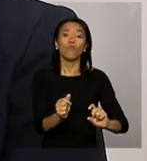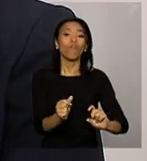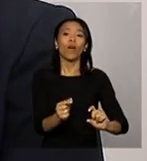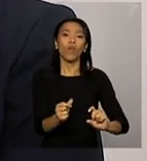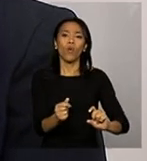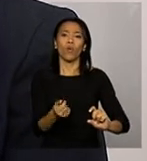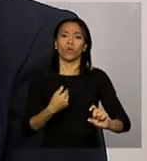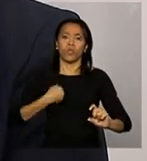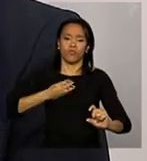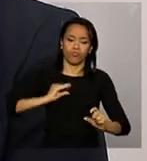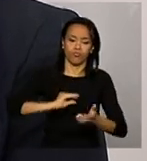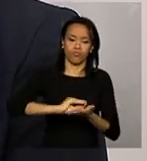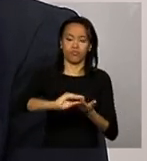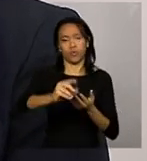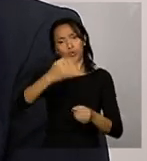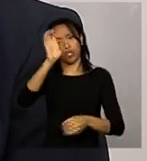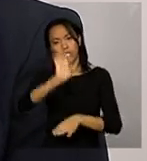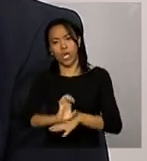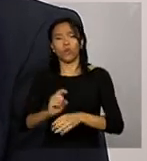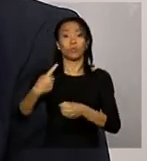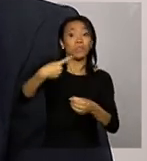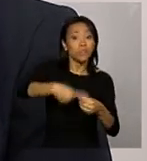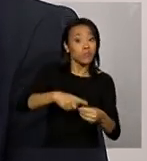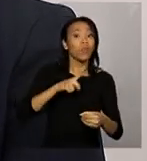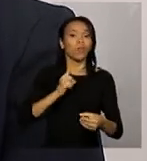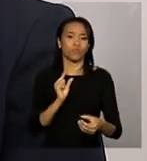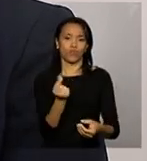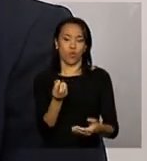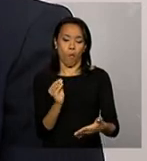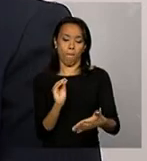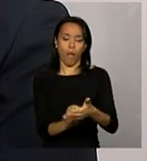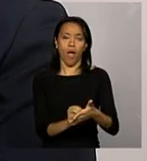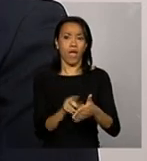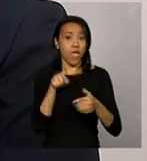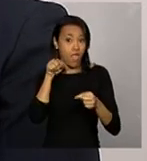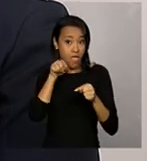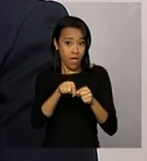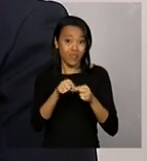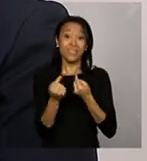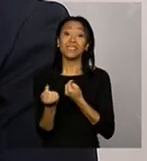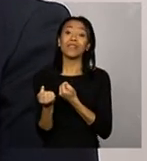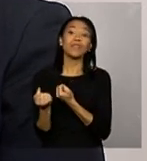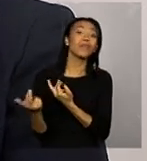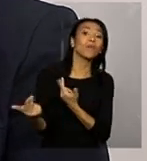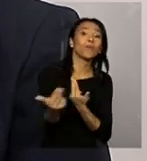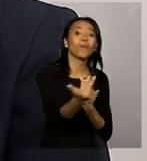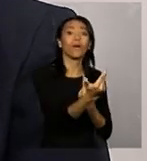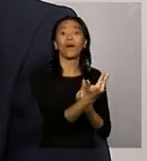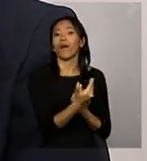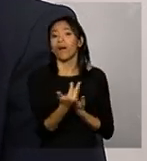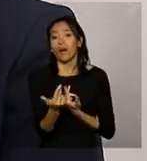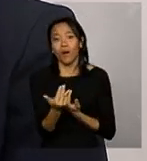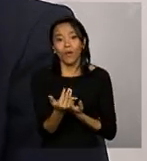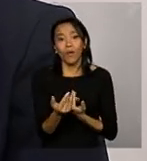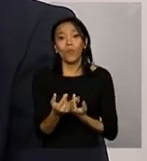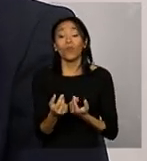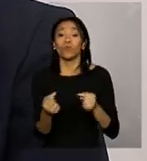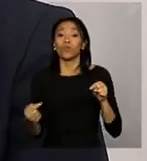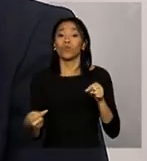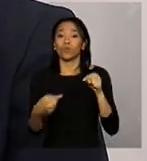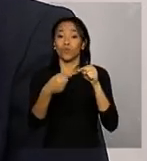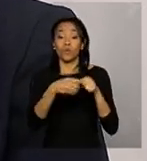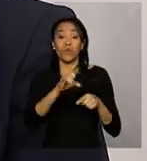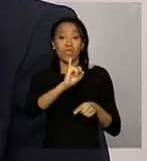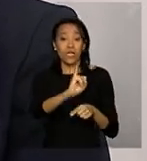o Estado fez jus devido a esses índices. Esse repasse tem que ser igual ao valor do item 1.1 do